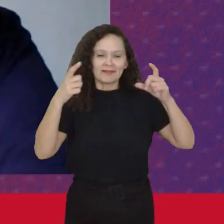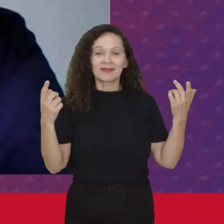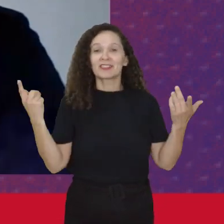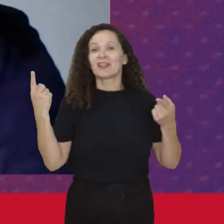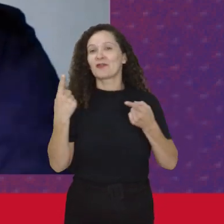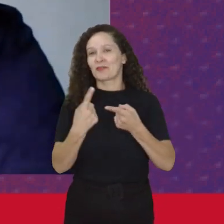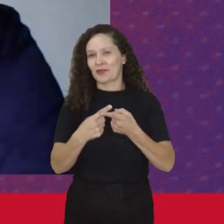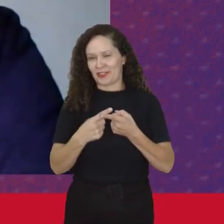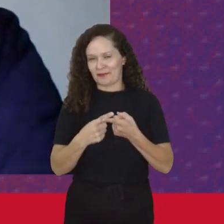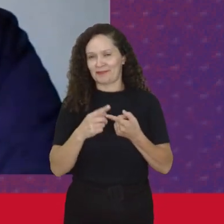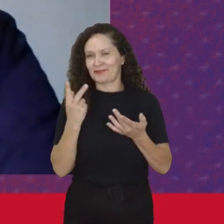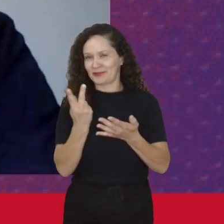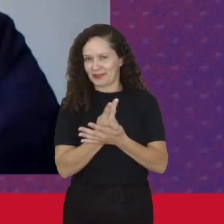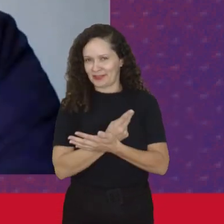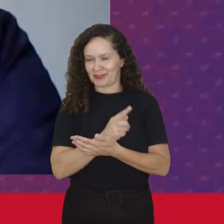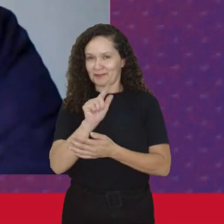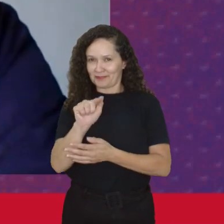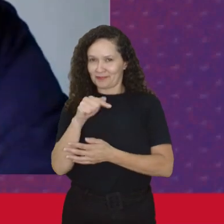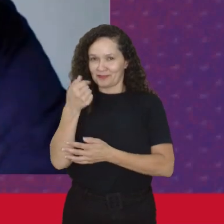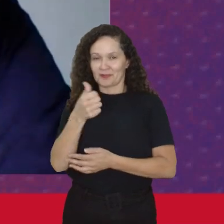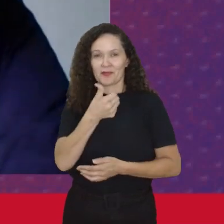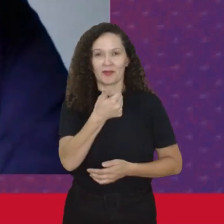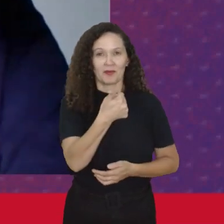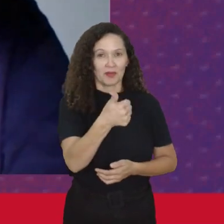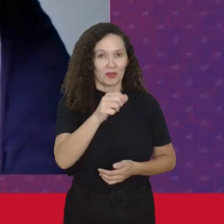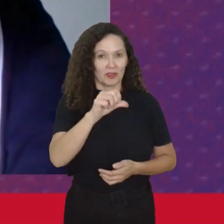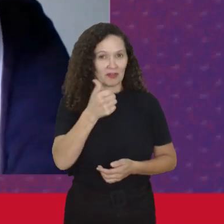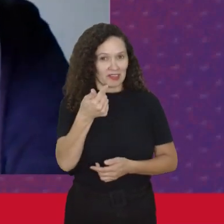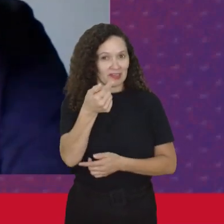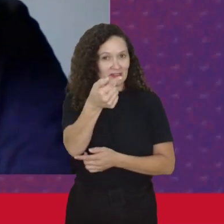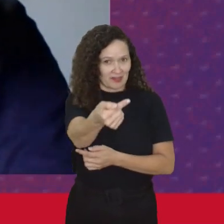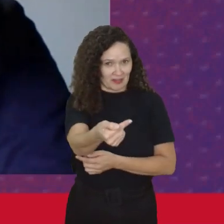Quando foi Em 1917